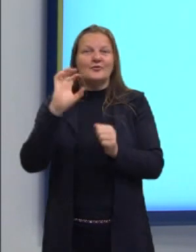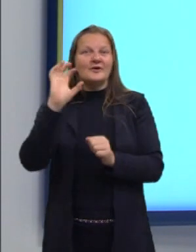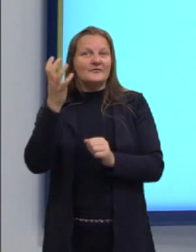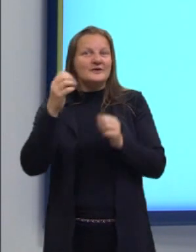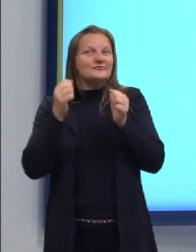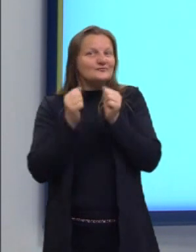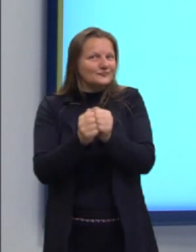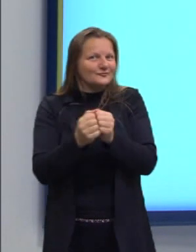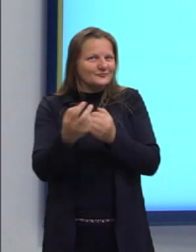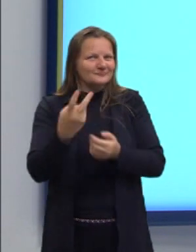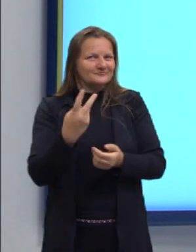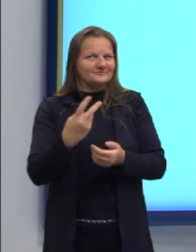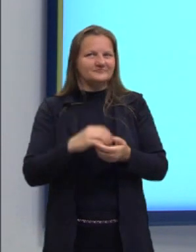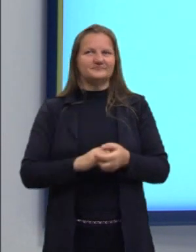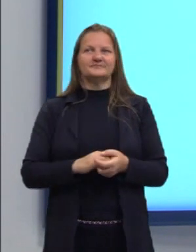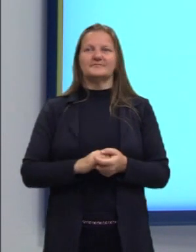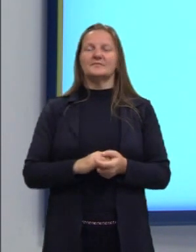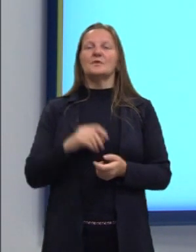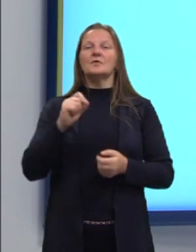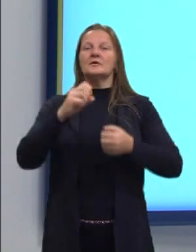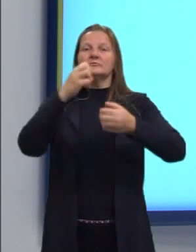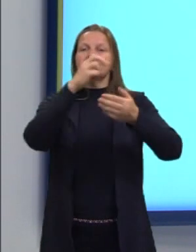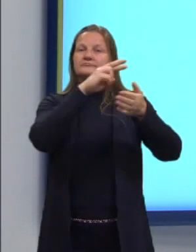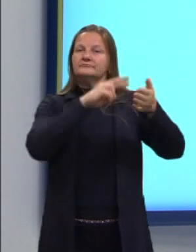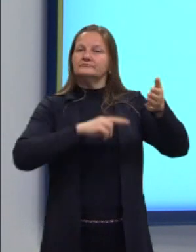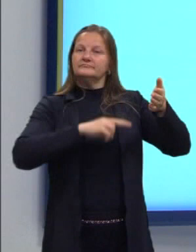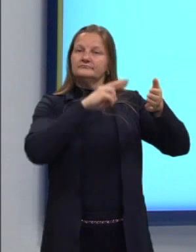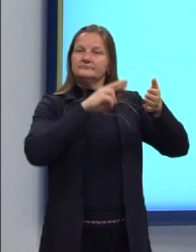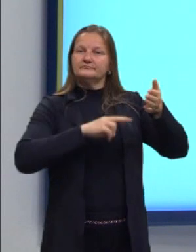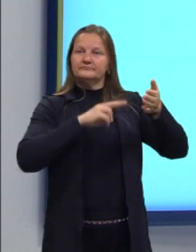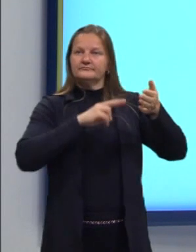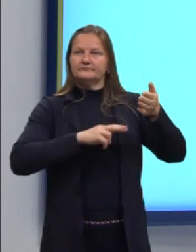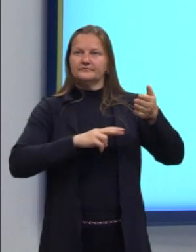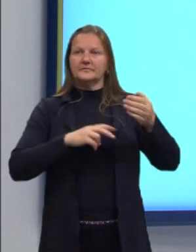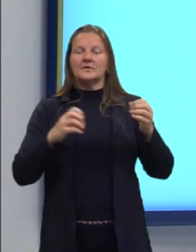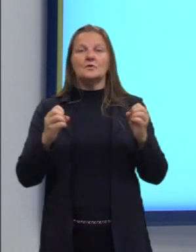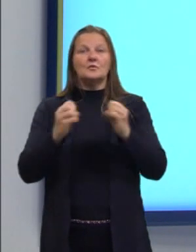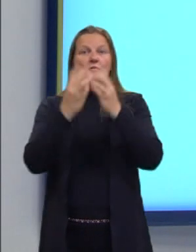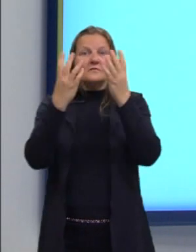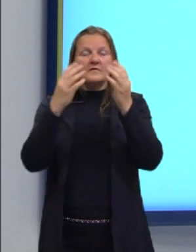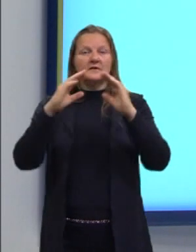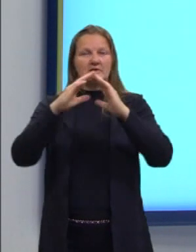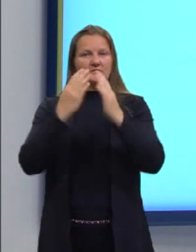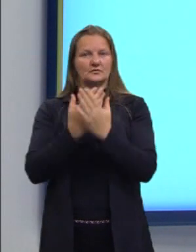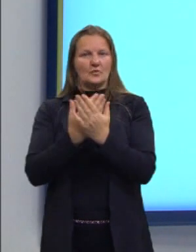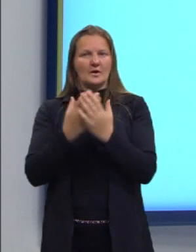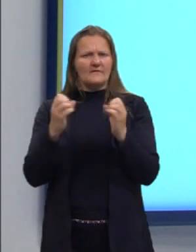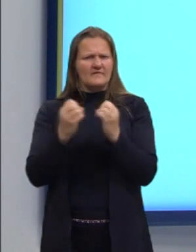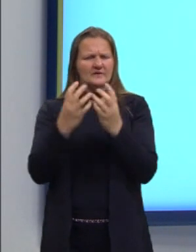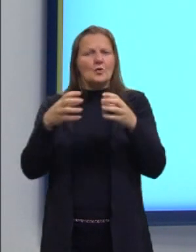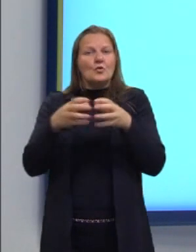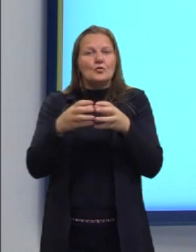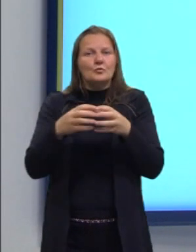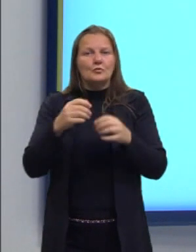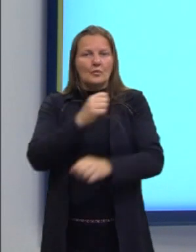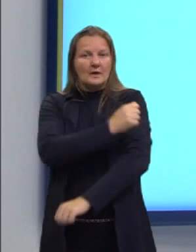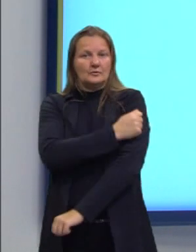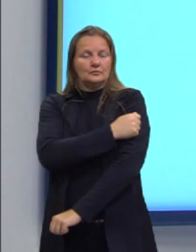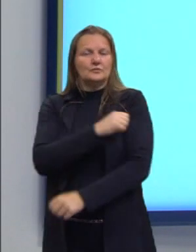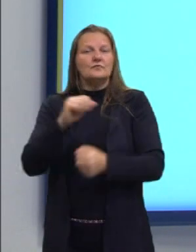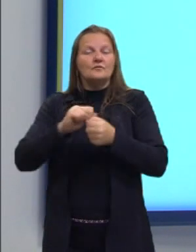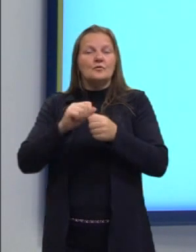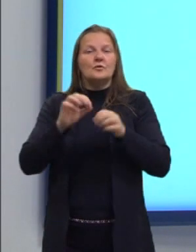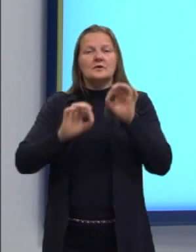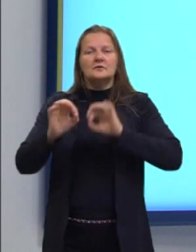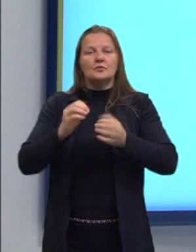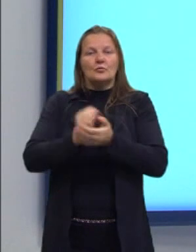juntos. A questão diz o seguinte, durante uma festa de colégio, um grupo de alunos organizou uma